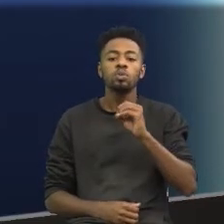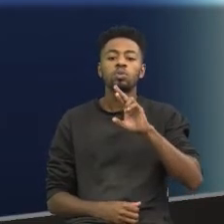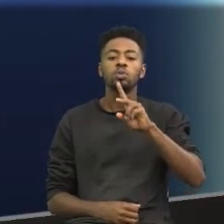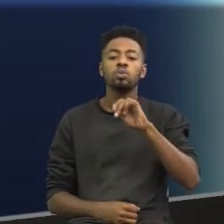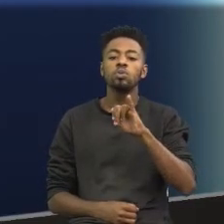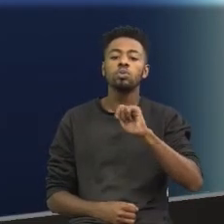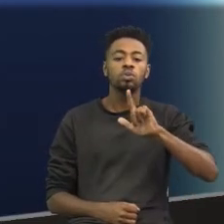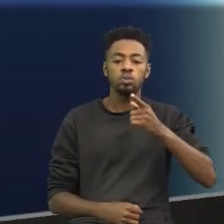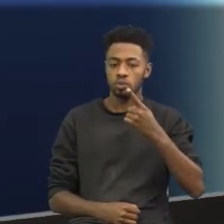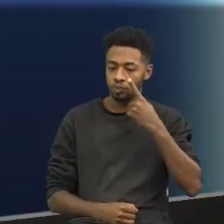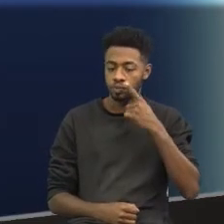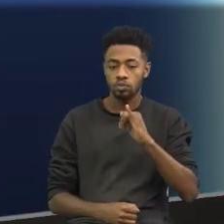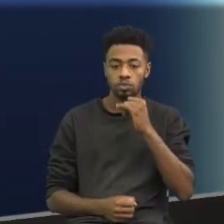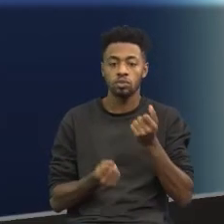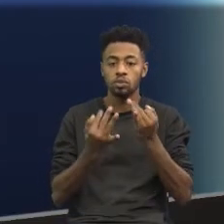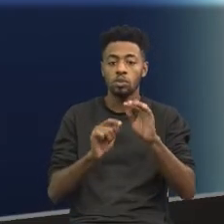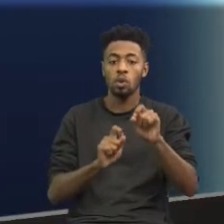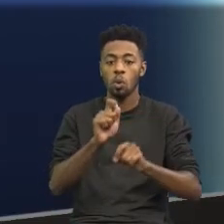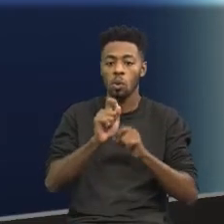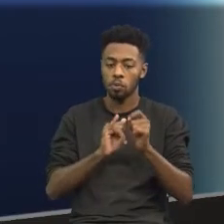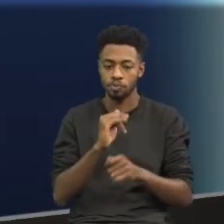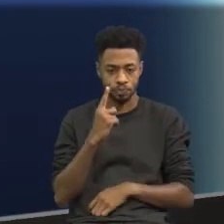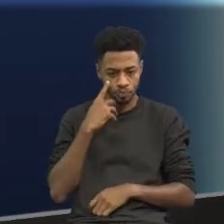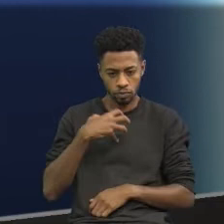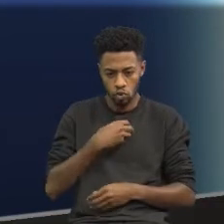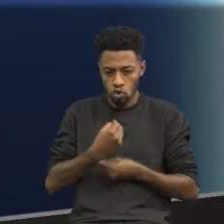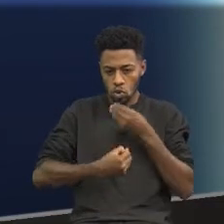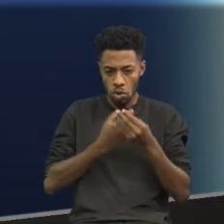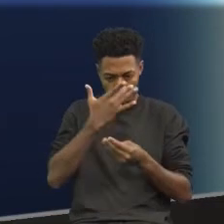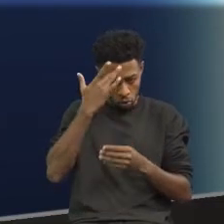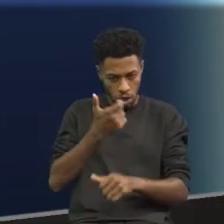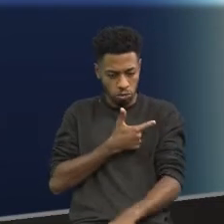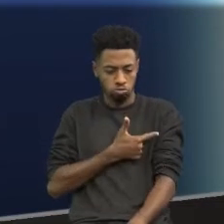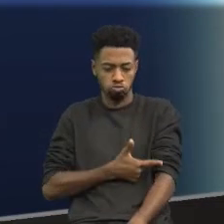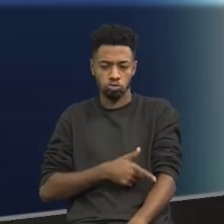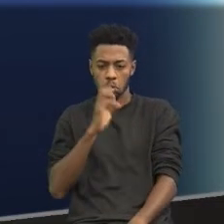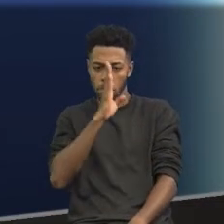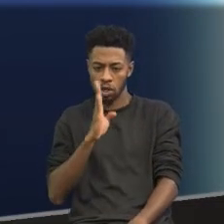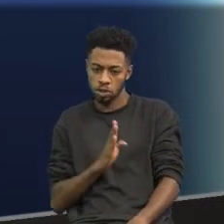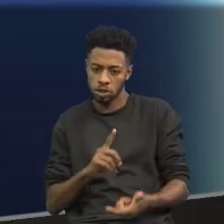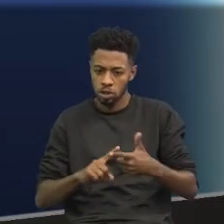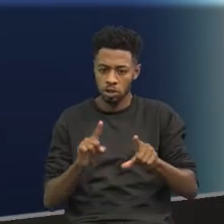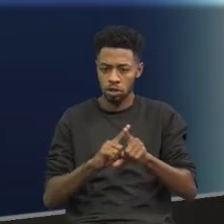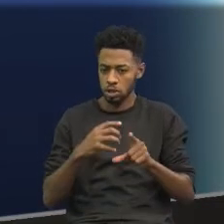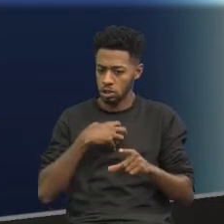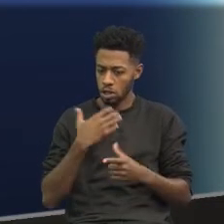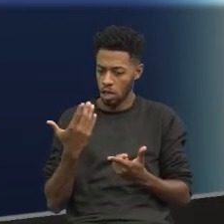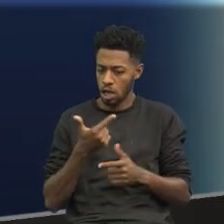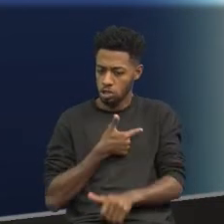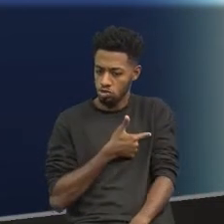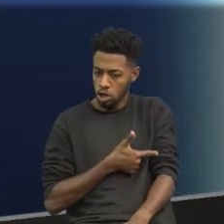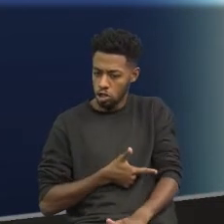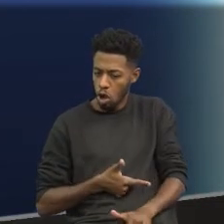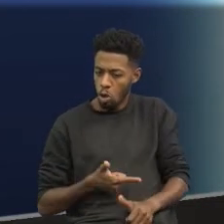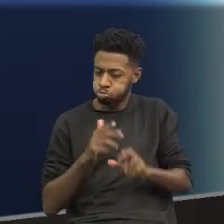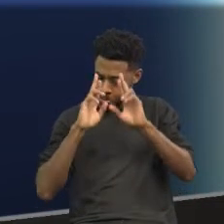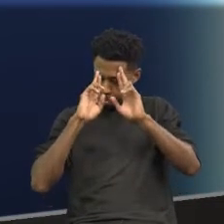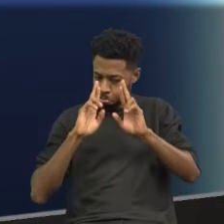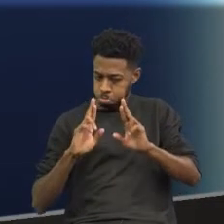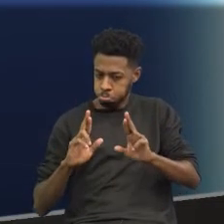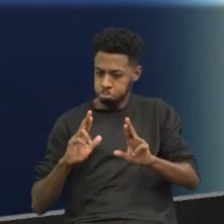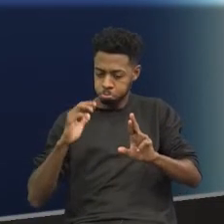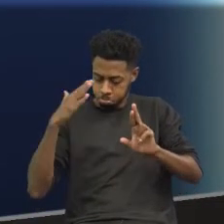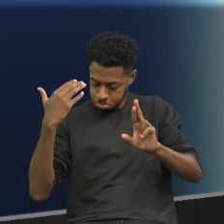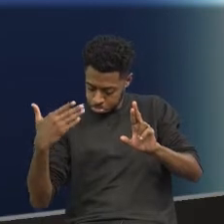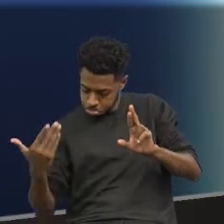do Sérgio Buarque de Holanda, que vai falar justamente sobre a cordialidade, o homem brasileiro, questão de gentileza e etc. Bom, vamos à questão.